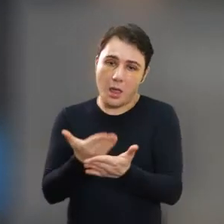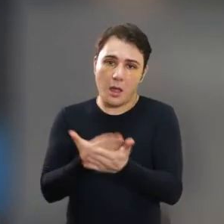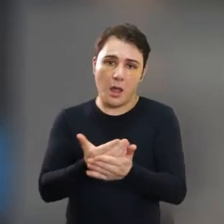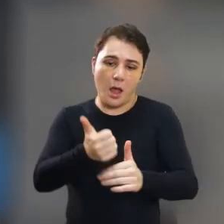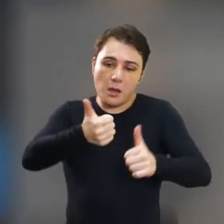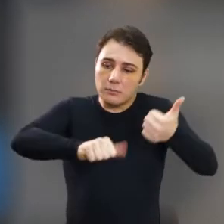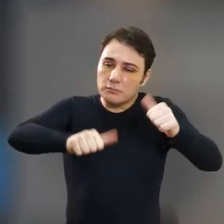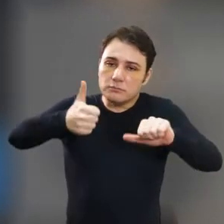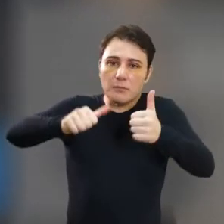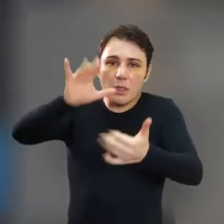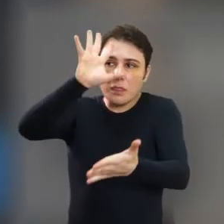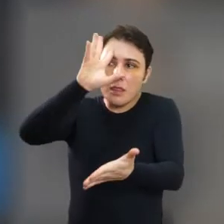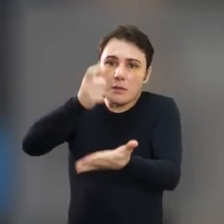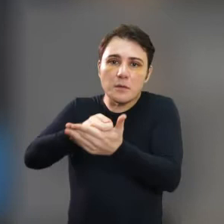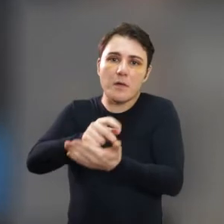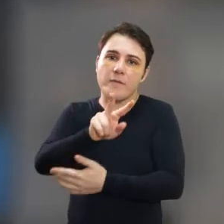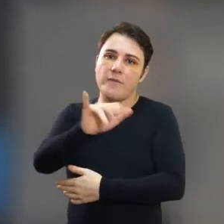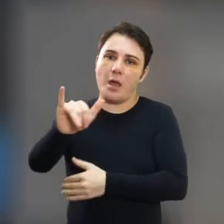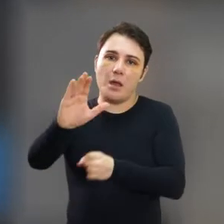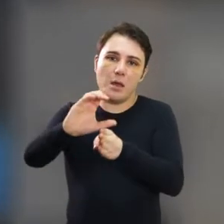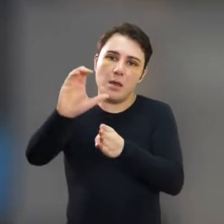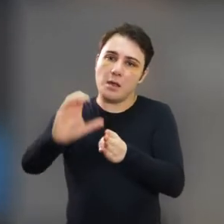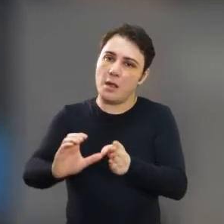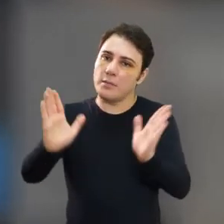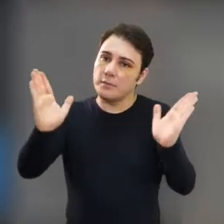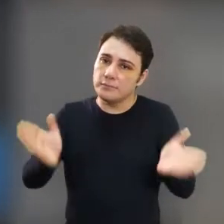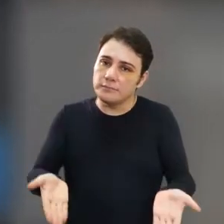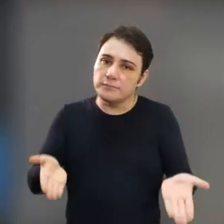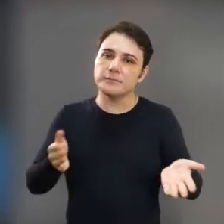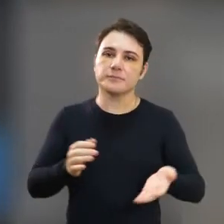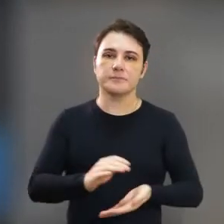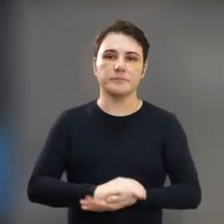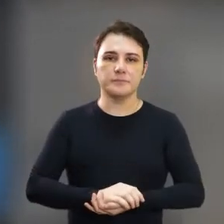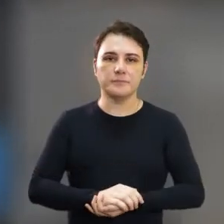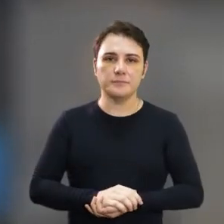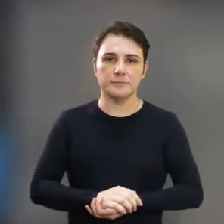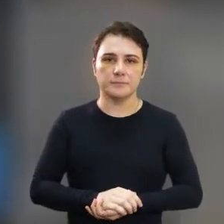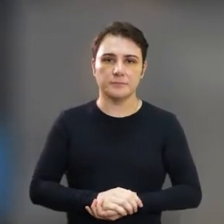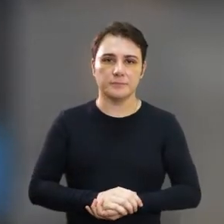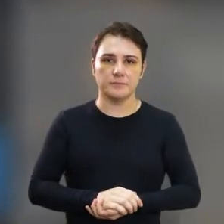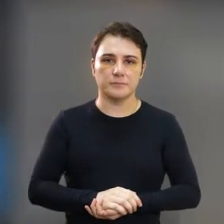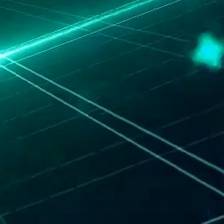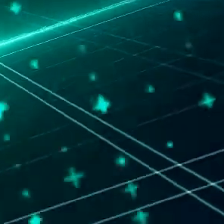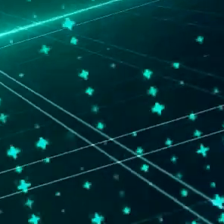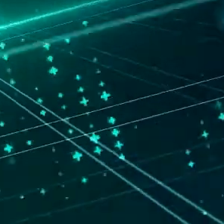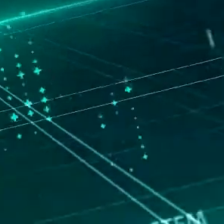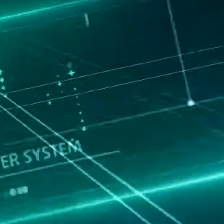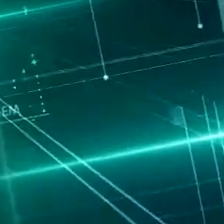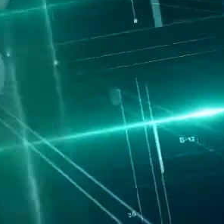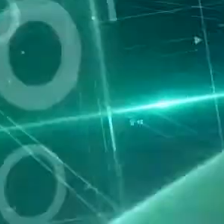fazer a análise para fazer o julgamento, que foi o que acabou sendo feito aqui.